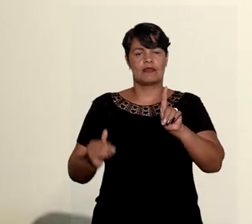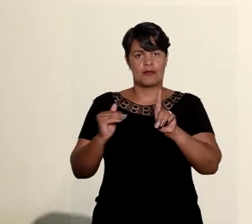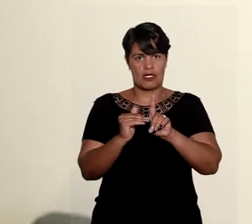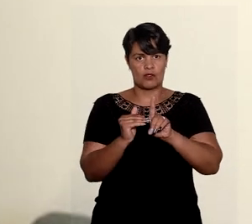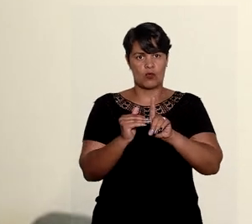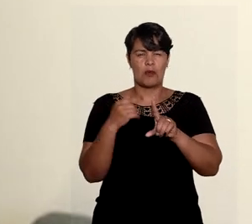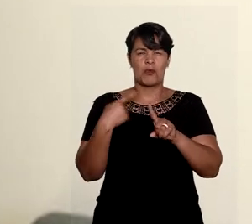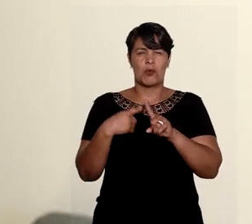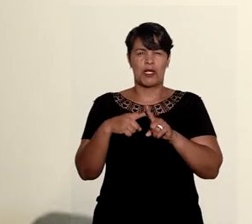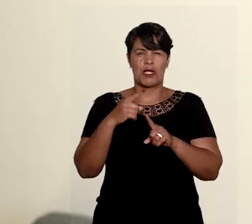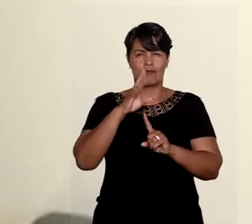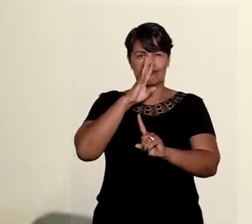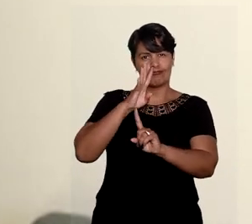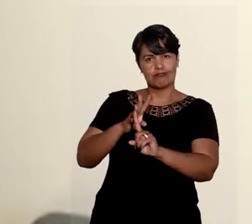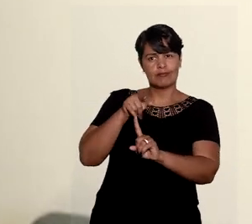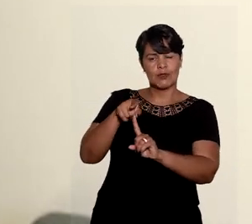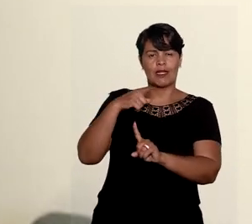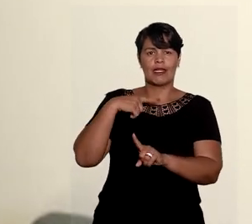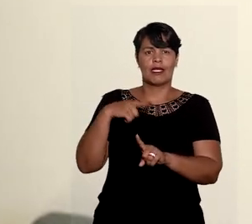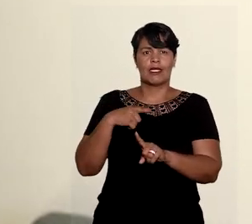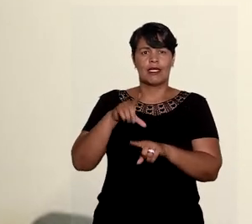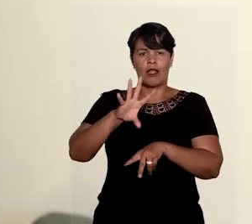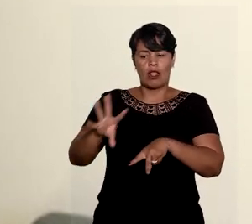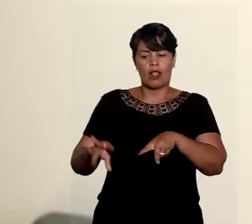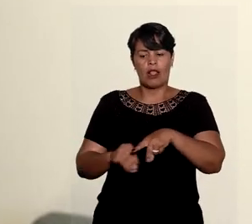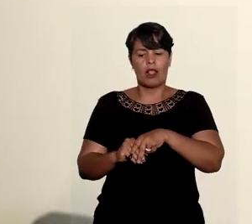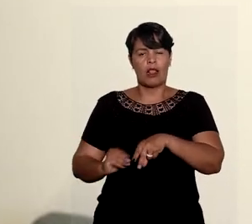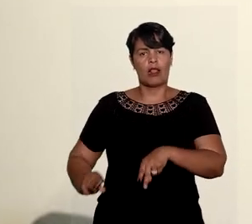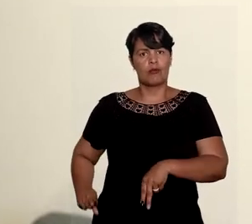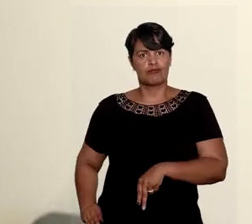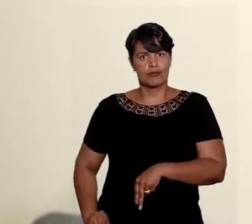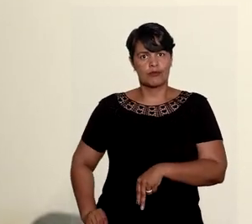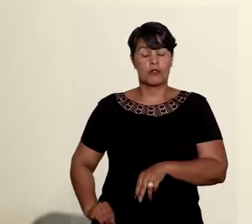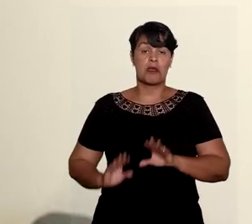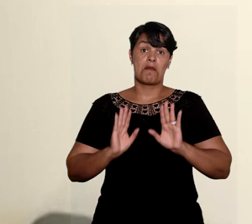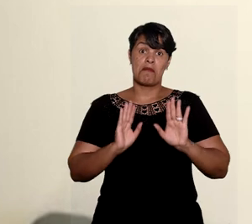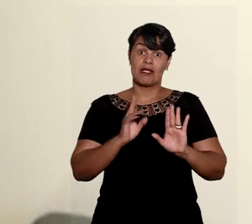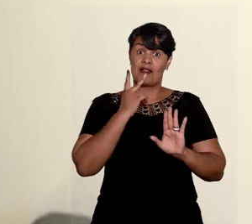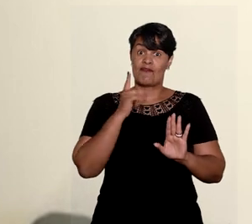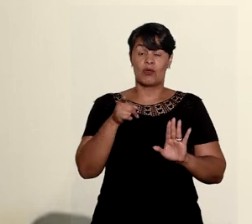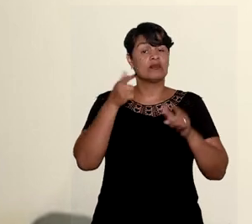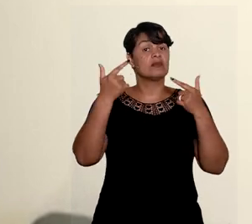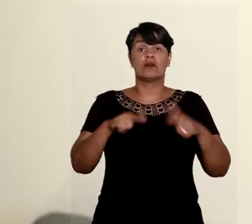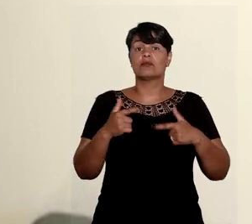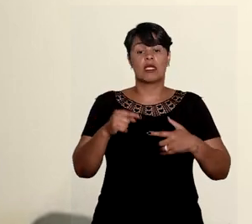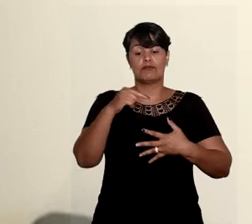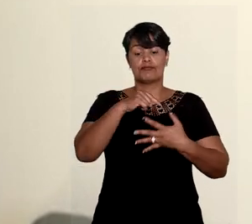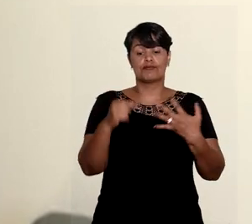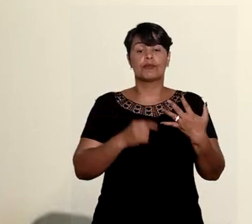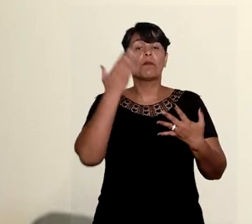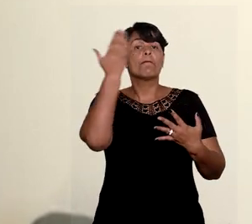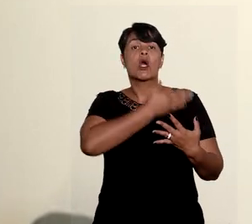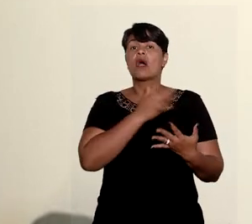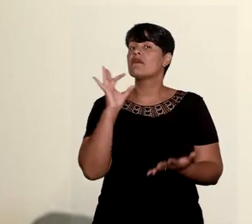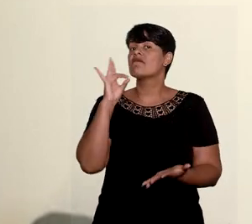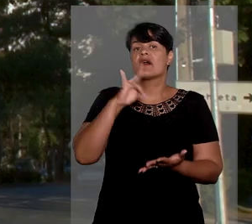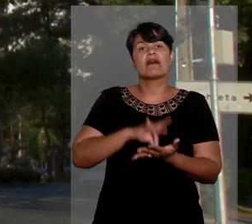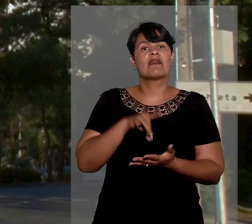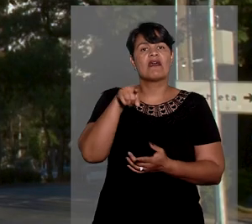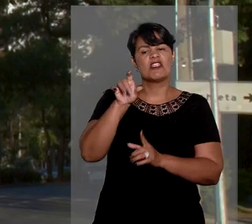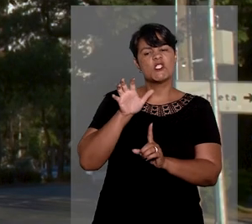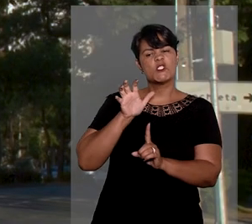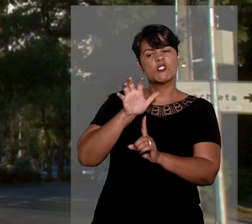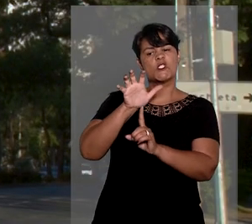corrupção passiva. Na decisão, a Corte Especial considerou não haver indícios suficientes de que ele tivesse influenciado na